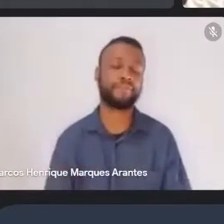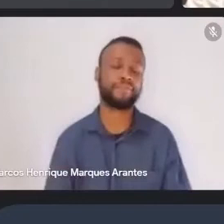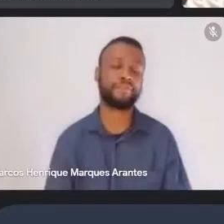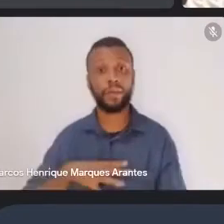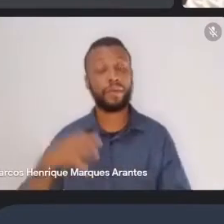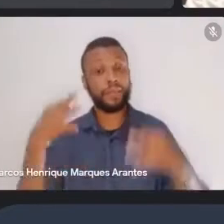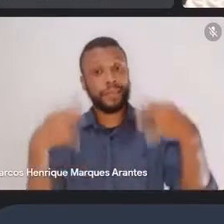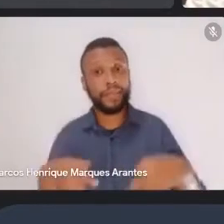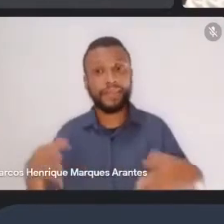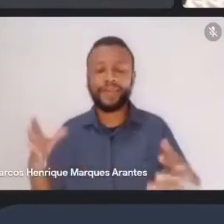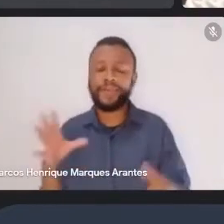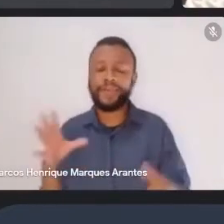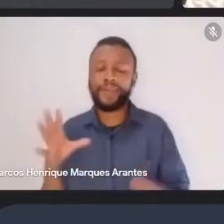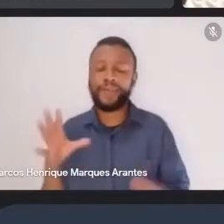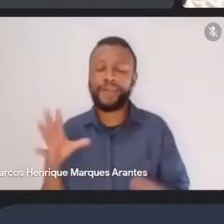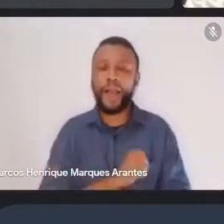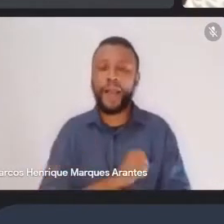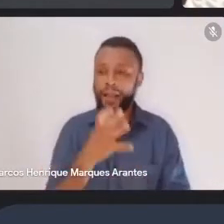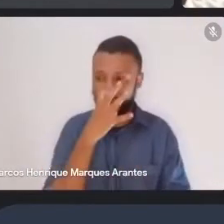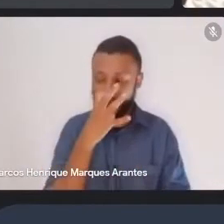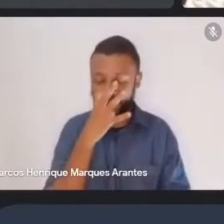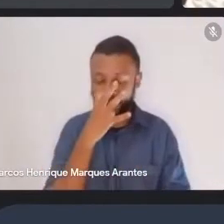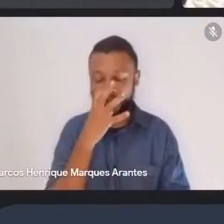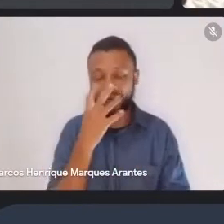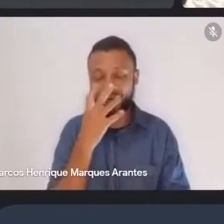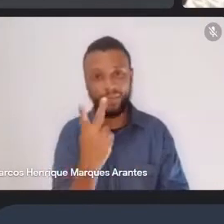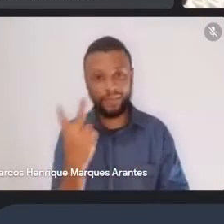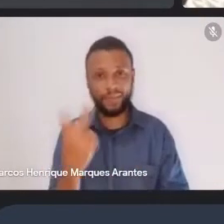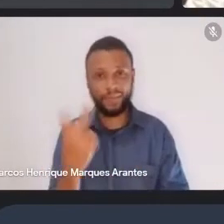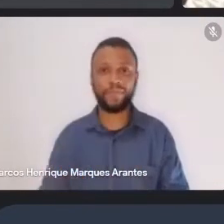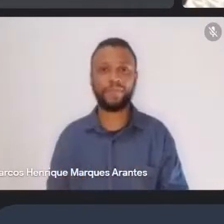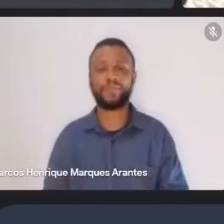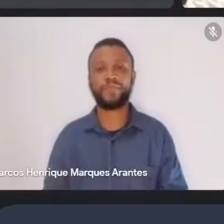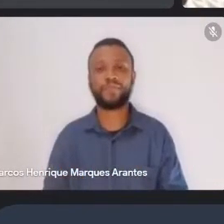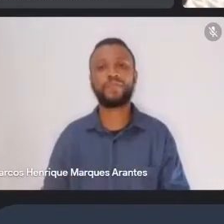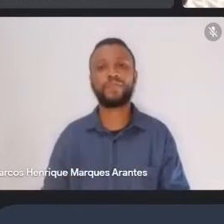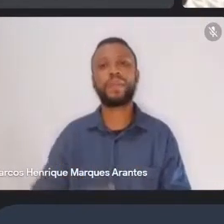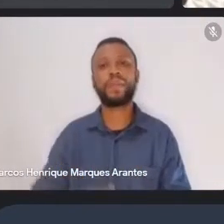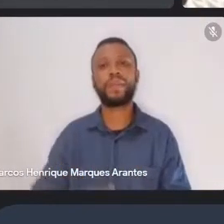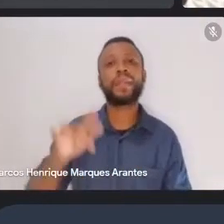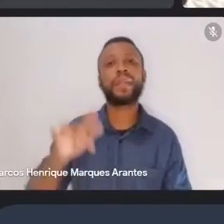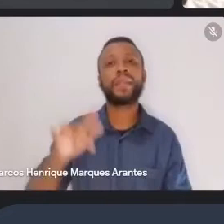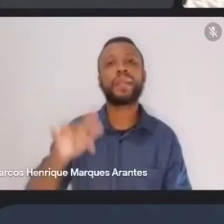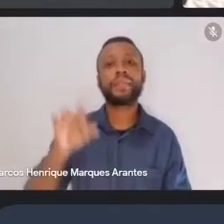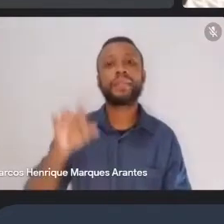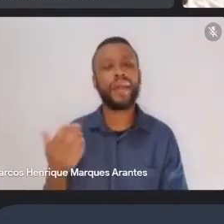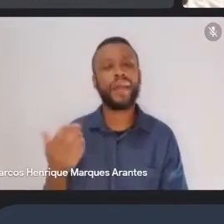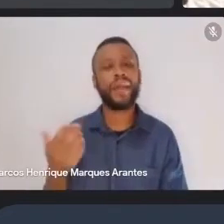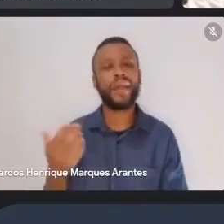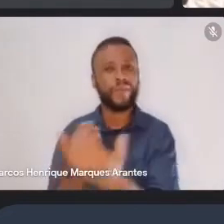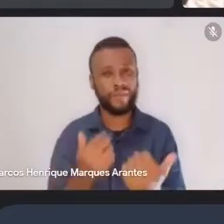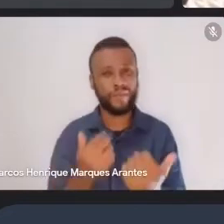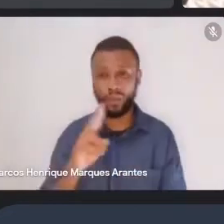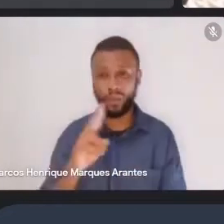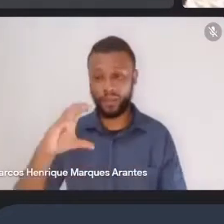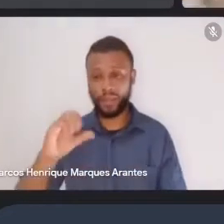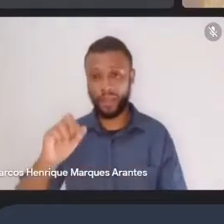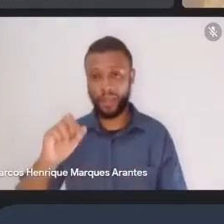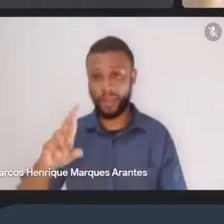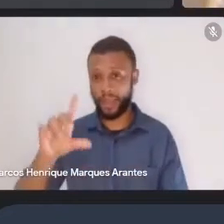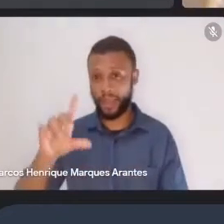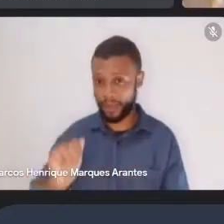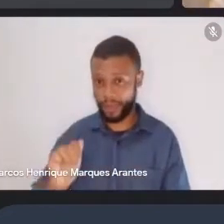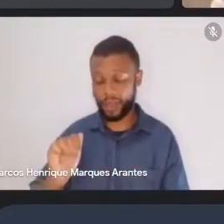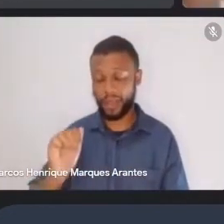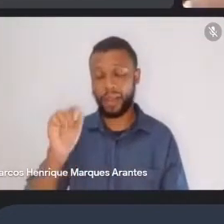querida para vocês dois. Uma linda jovem chamada Carmen Trovato Maschieto, lá de São José